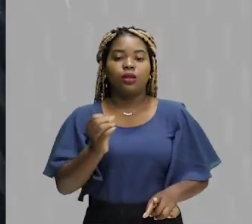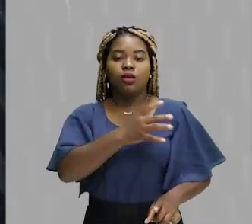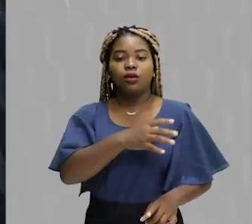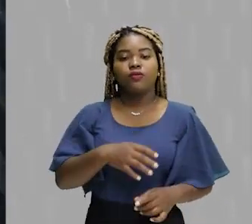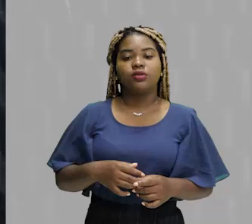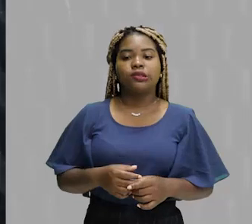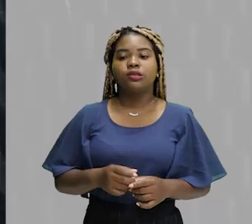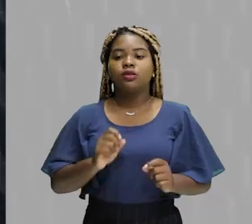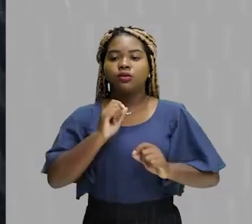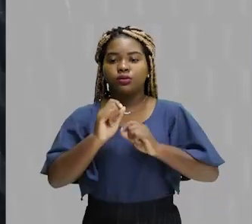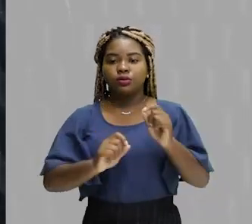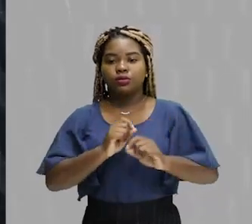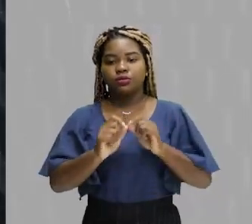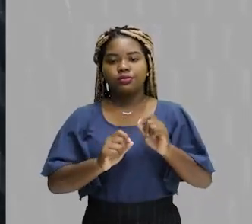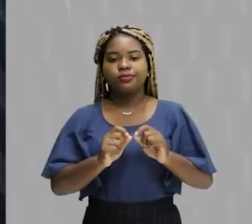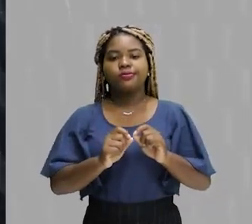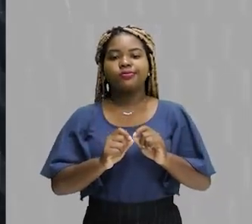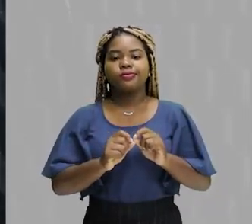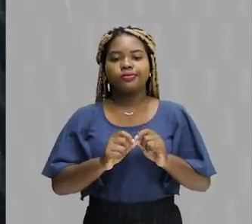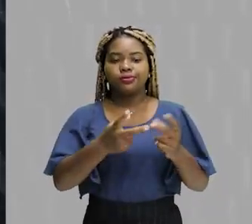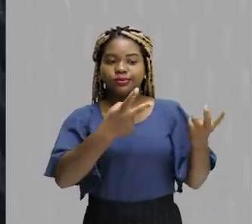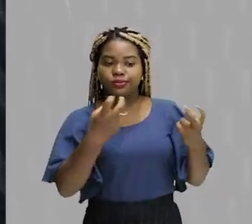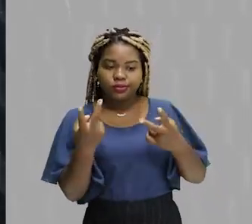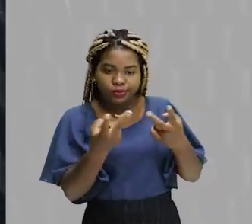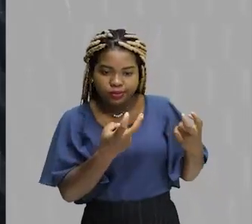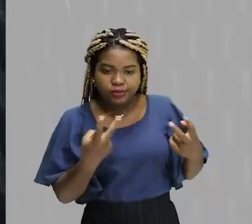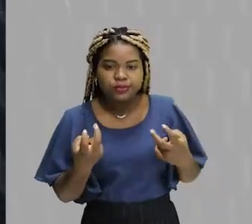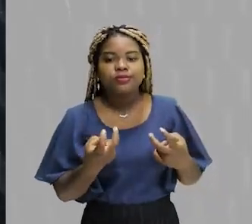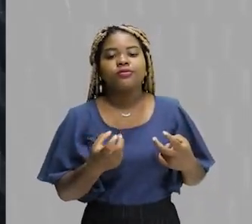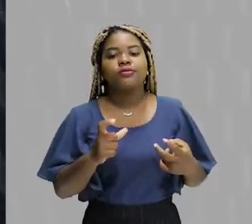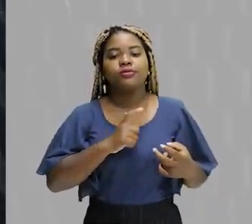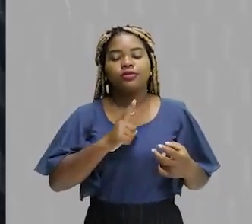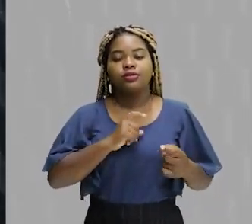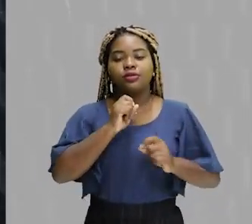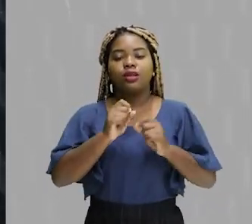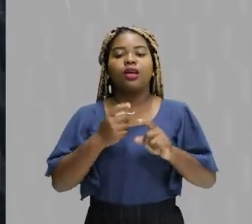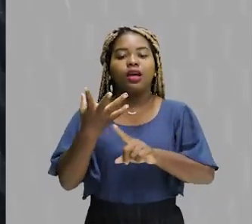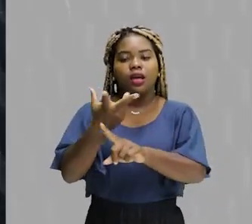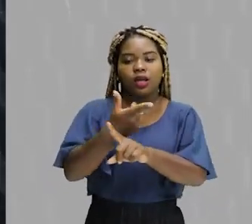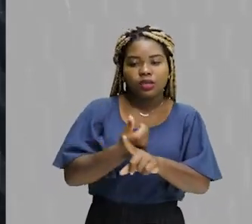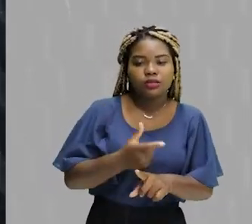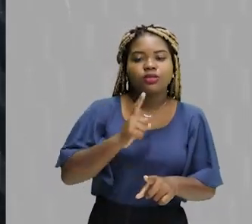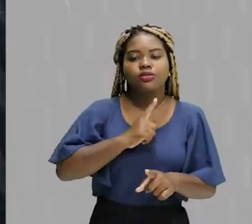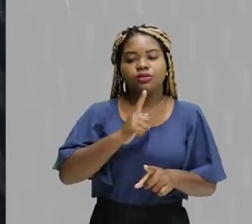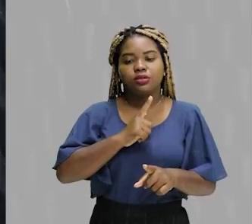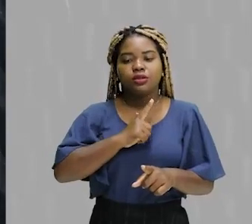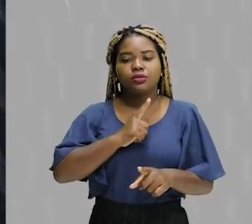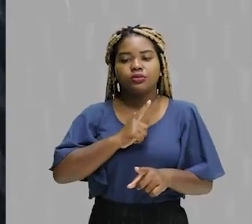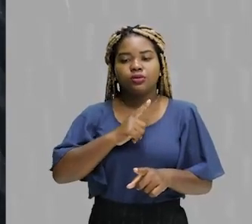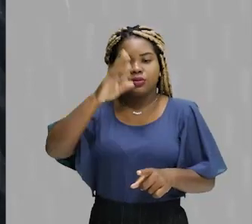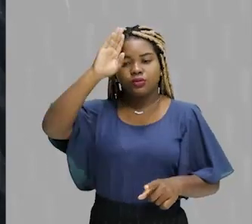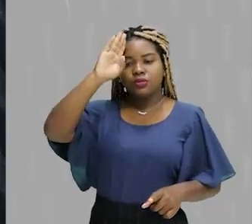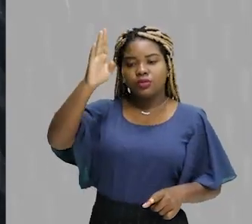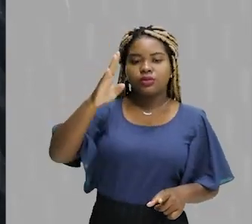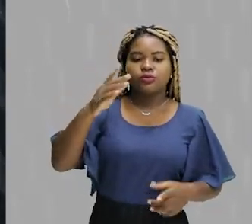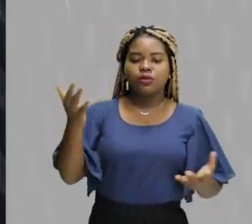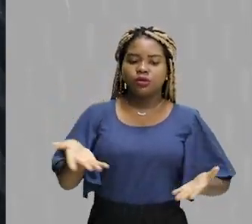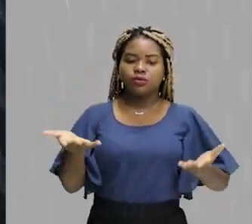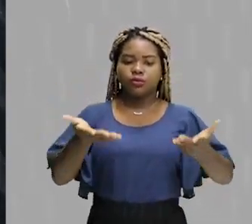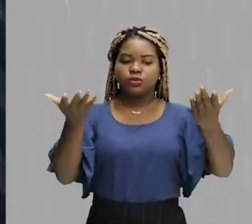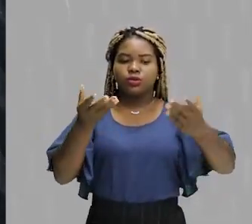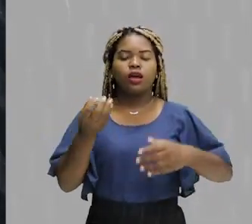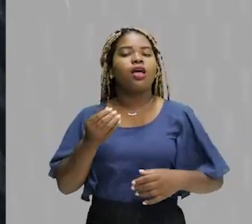tá? Vai aparecer, a arte torna-se, a arte vem como elemento fundamental para gerar essas